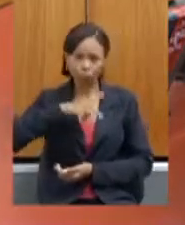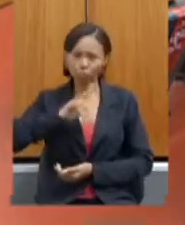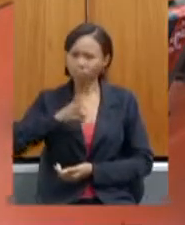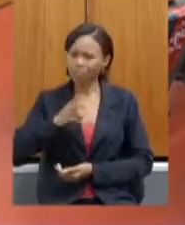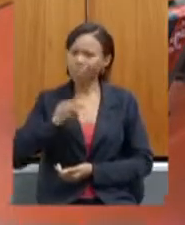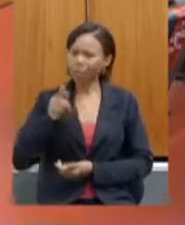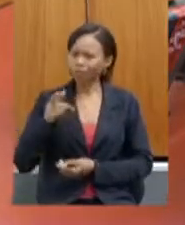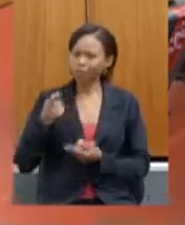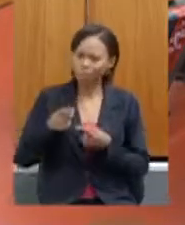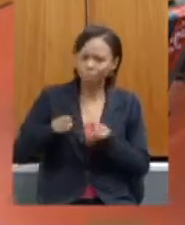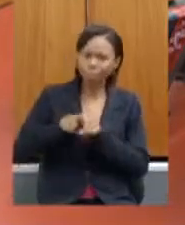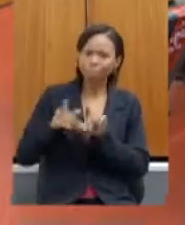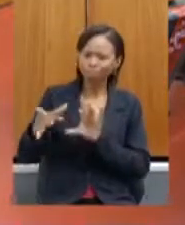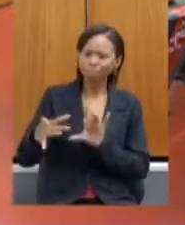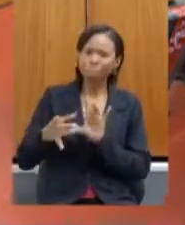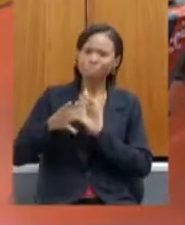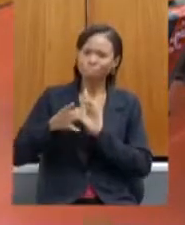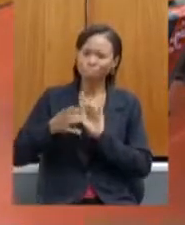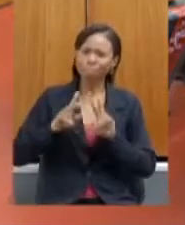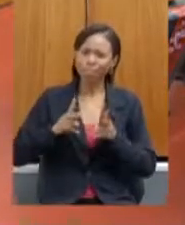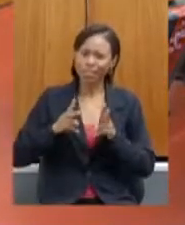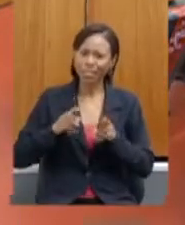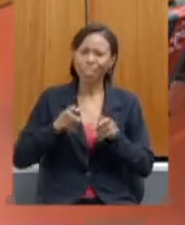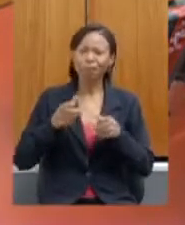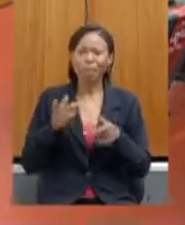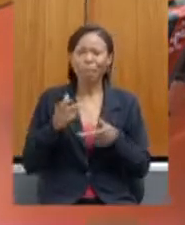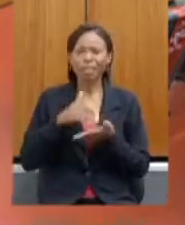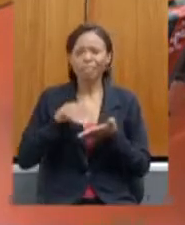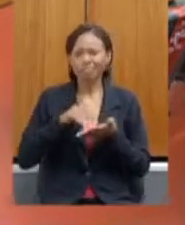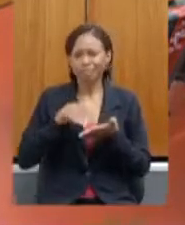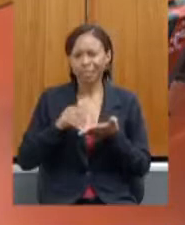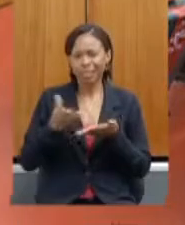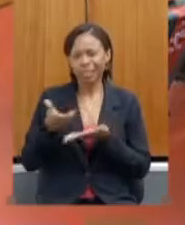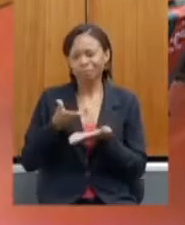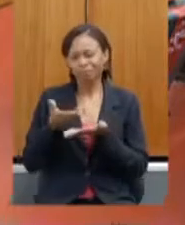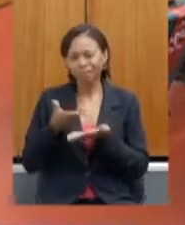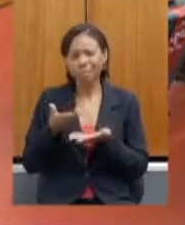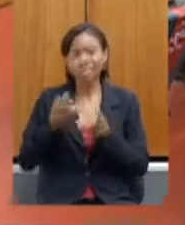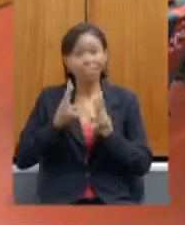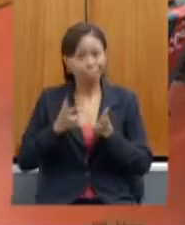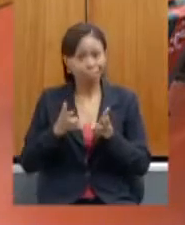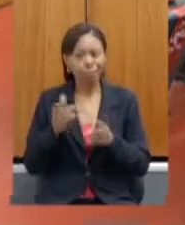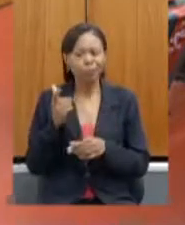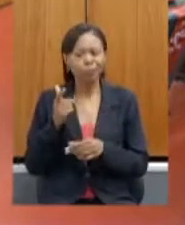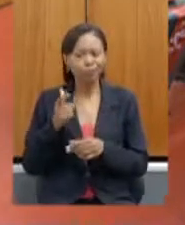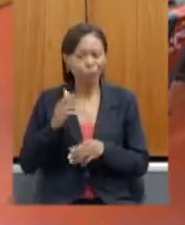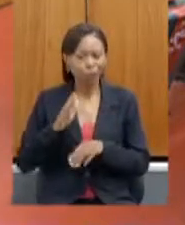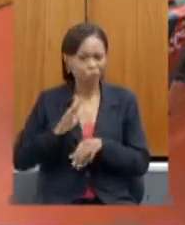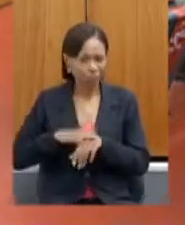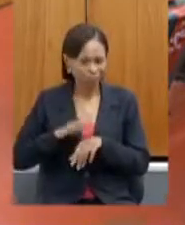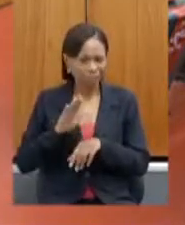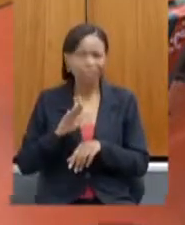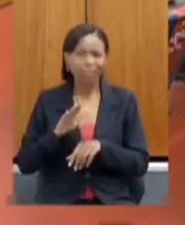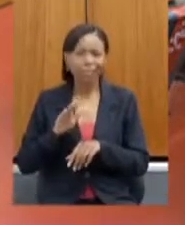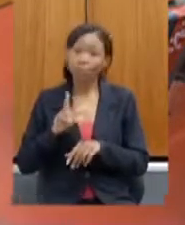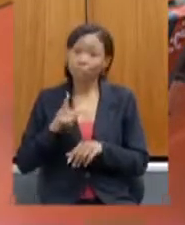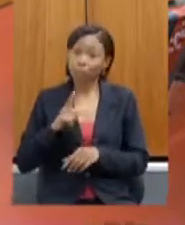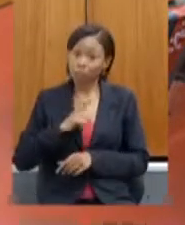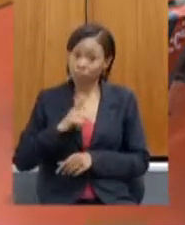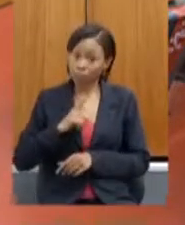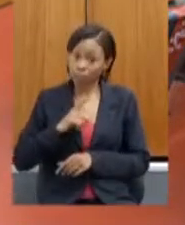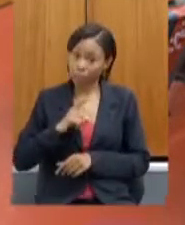sua parceria em todos os nossos pleitos na secretaria e vamos continuar contando nós temos aí eu